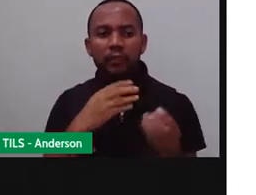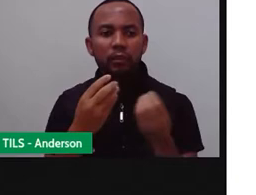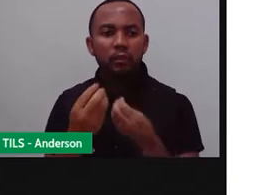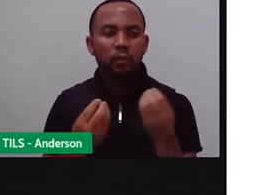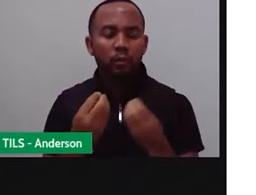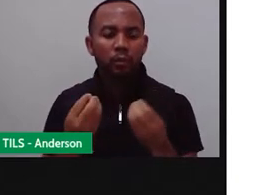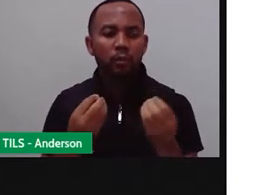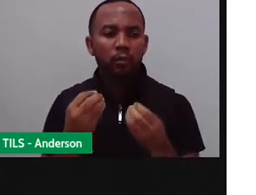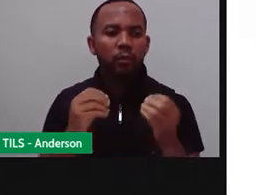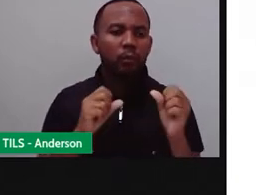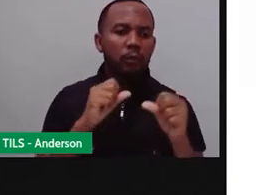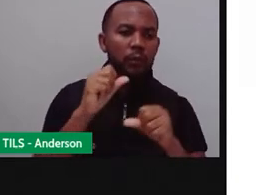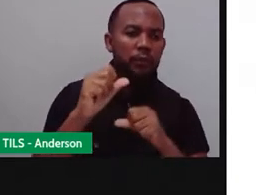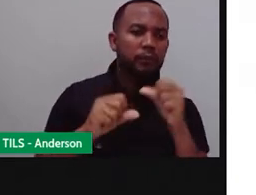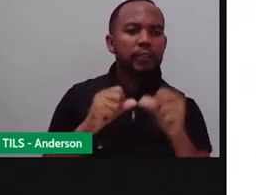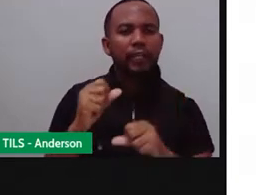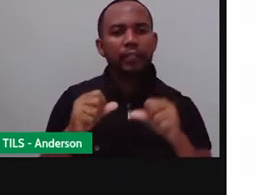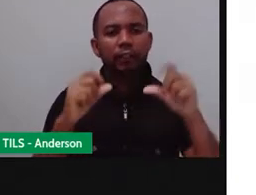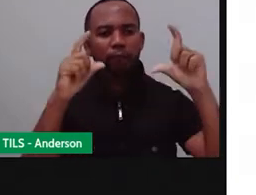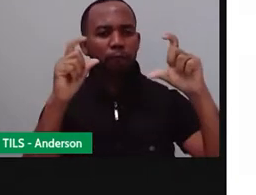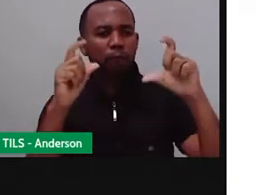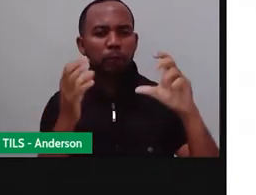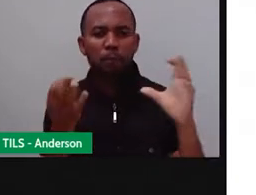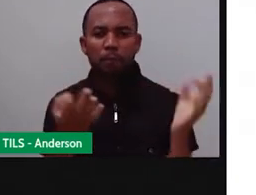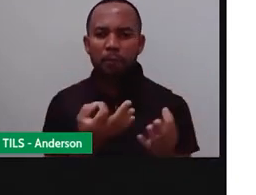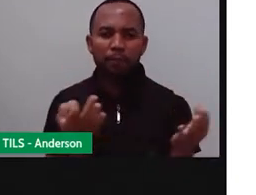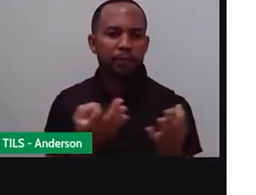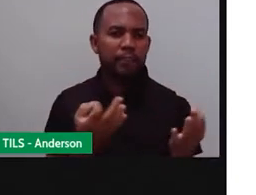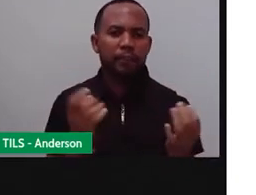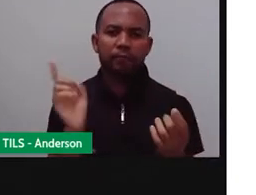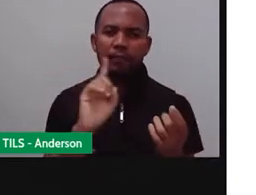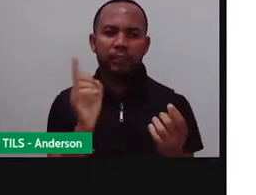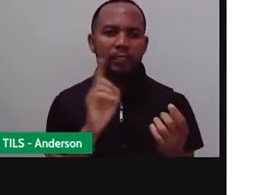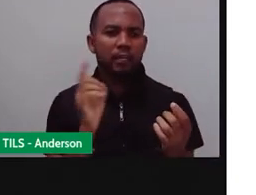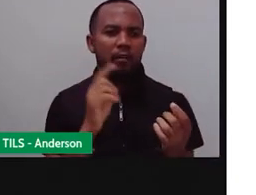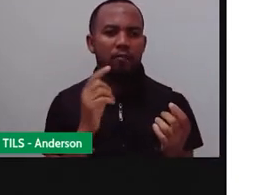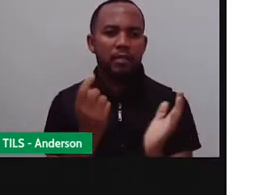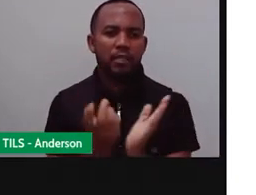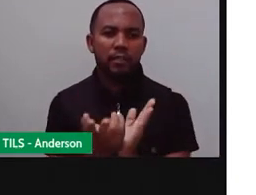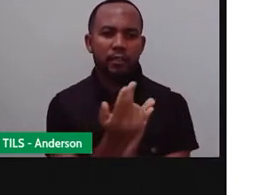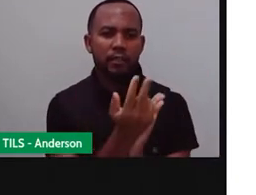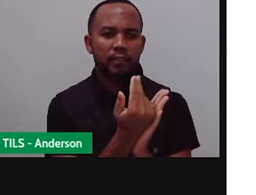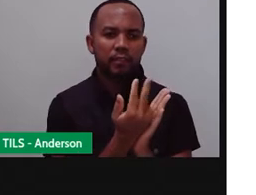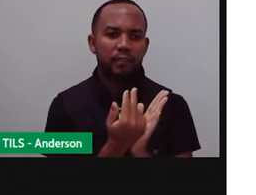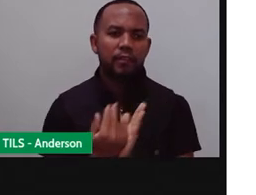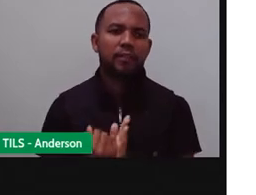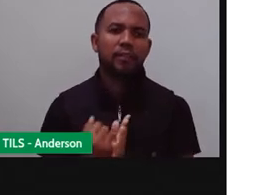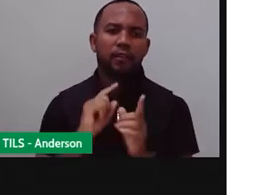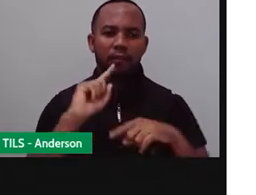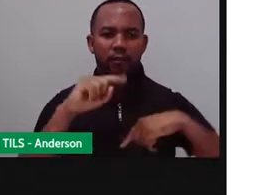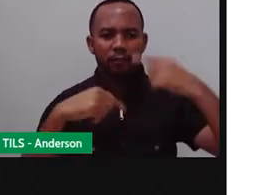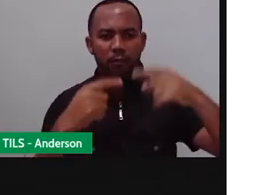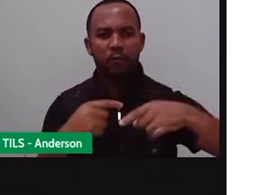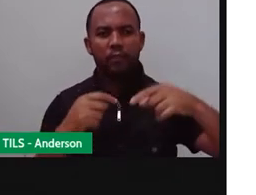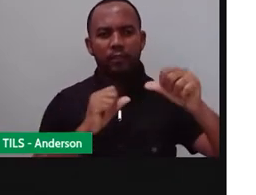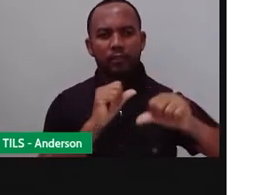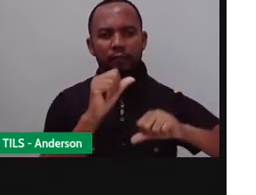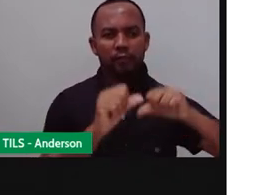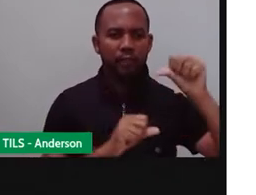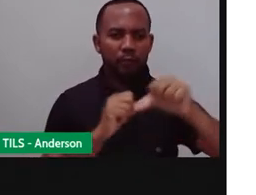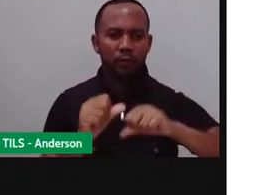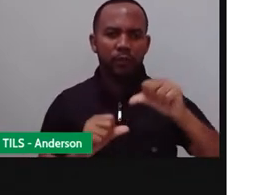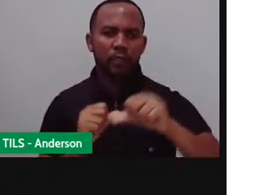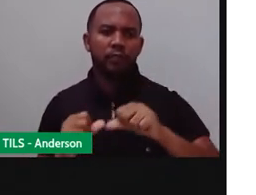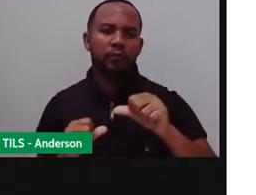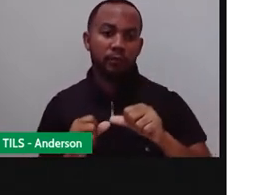uma reprodução exata. É uma licença artística, ele desenha esses animais, né? Mas assim que a gente olha, a